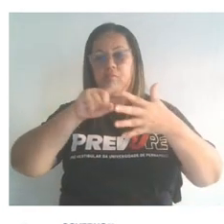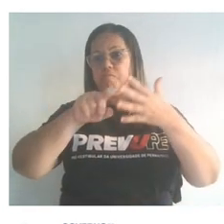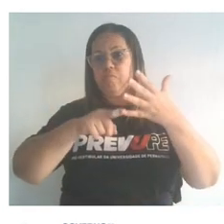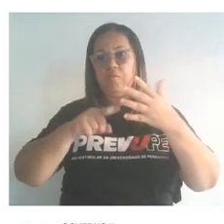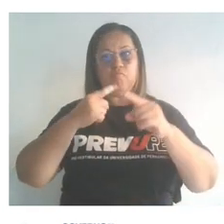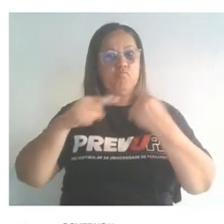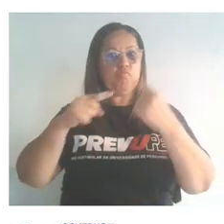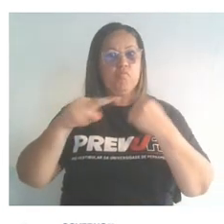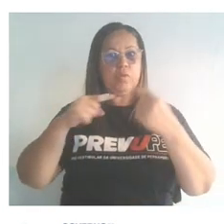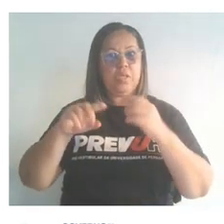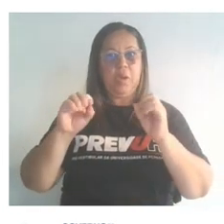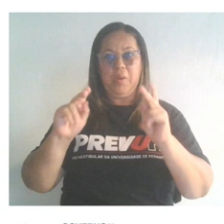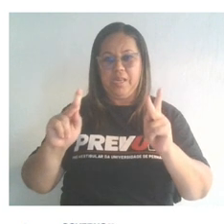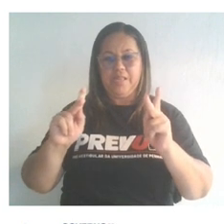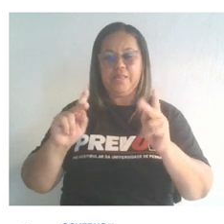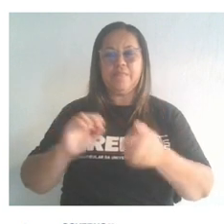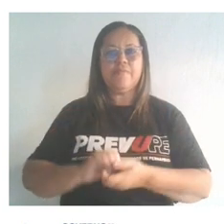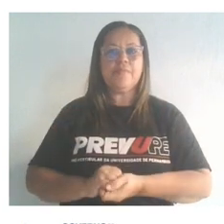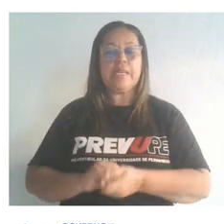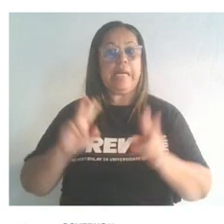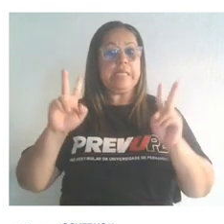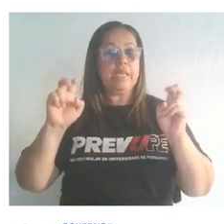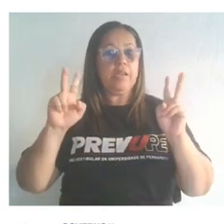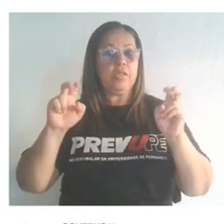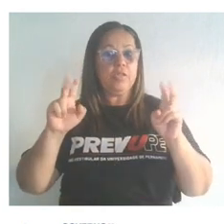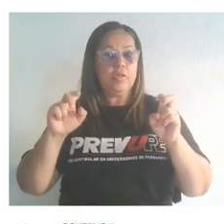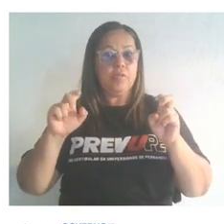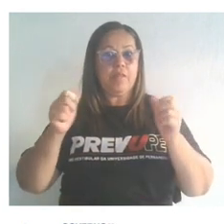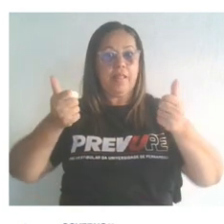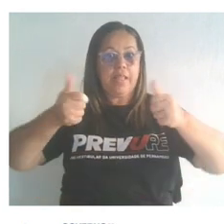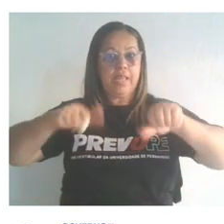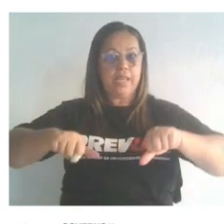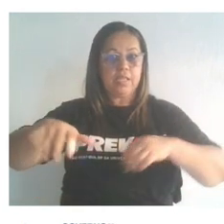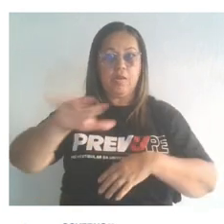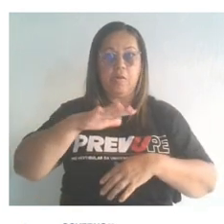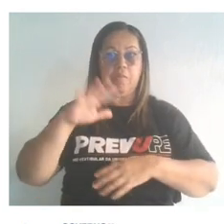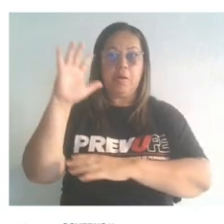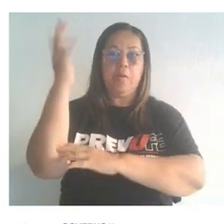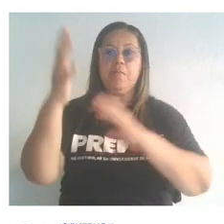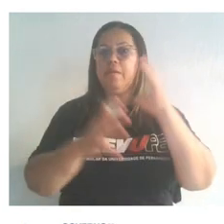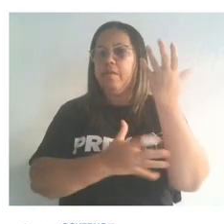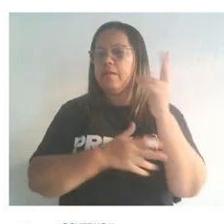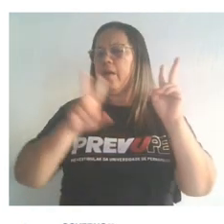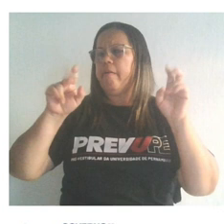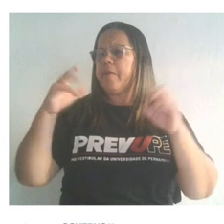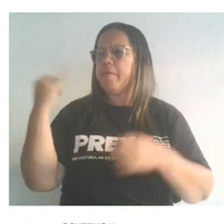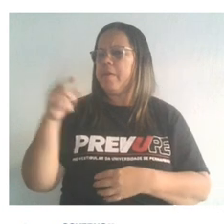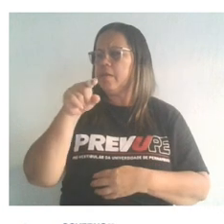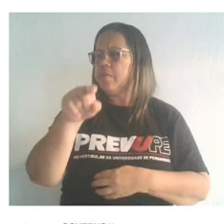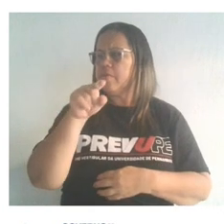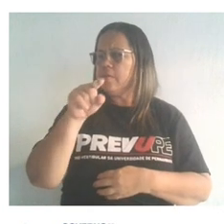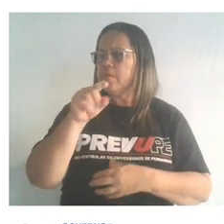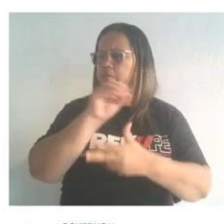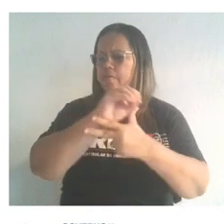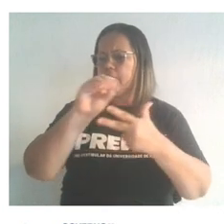nossa resposta dessa questão, beleza, pessoal? Esse é um assunto, pessoal, que envolve degradação ao meio ambiente e é um tema muito importante para vocês aí que vão